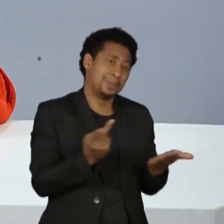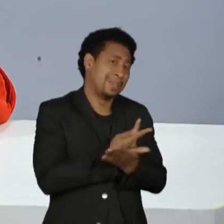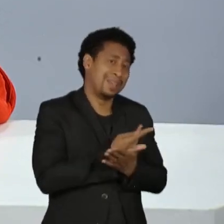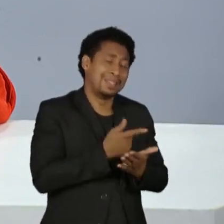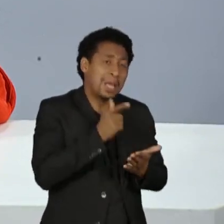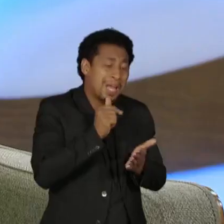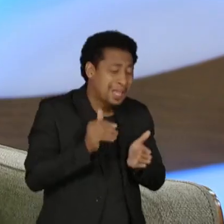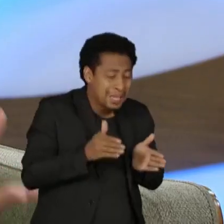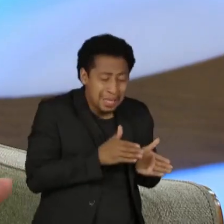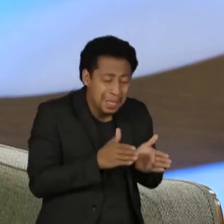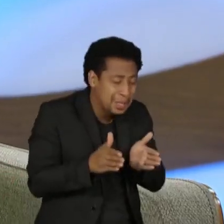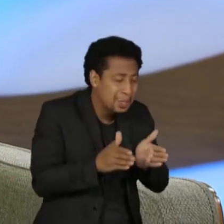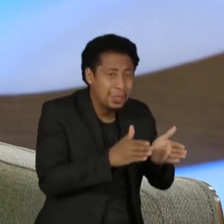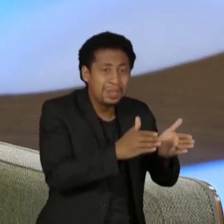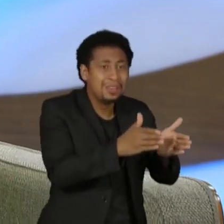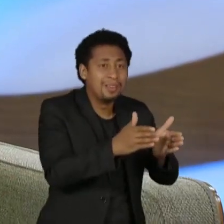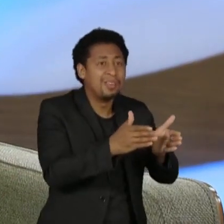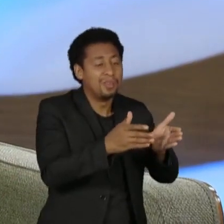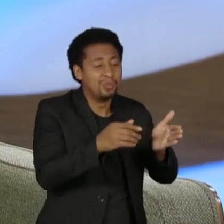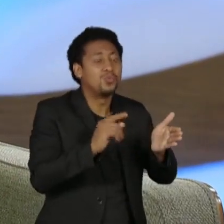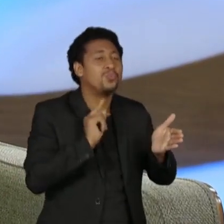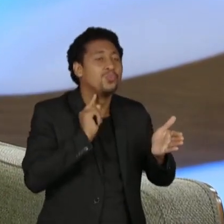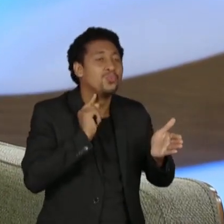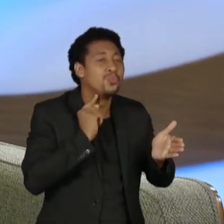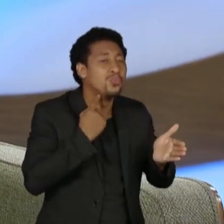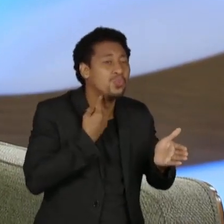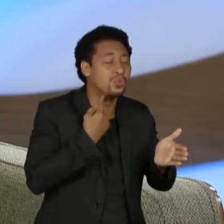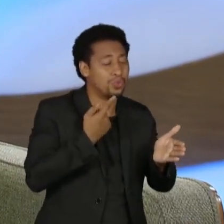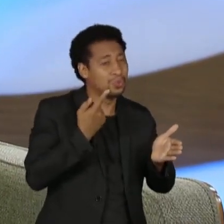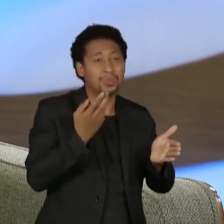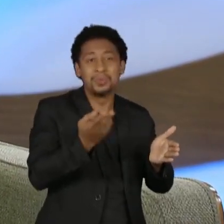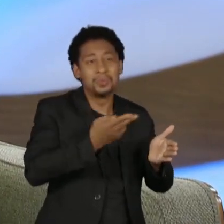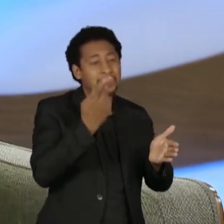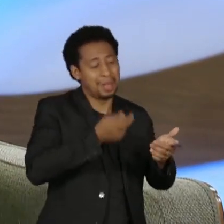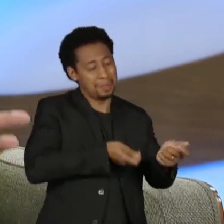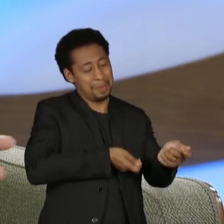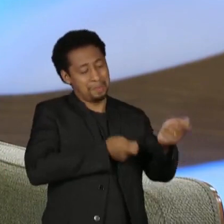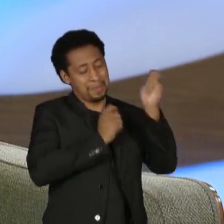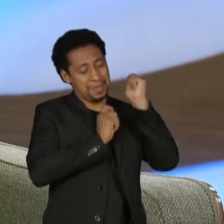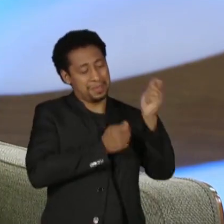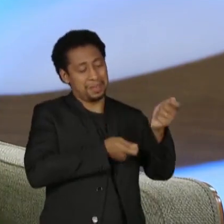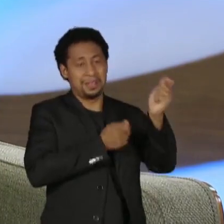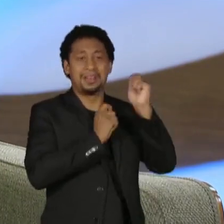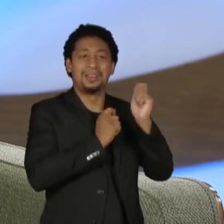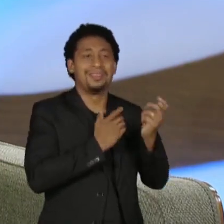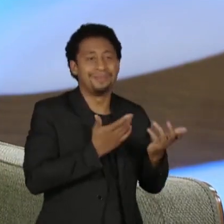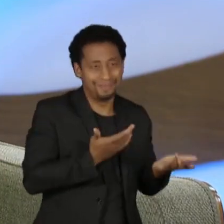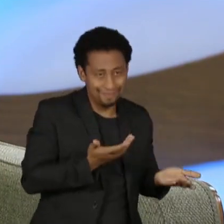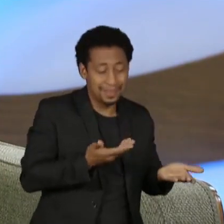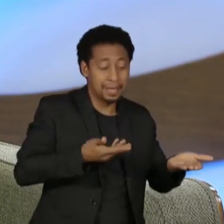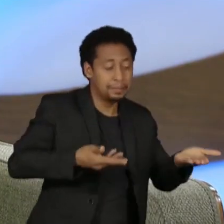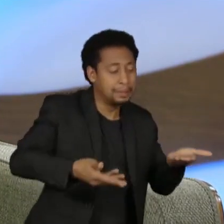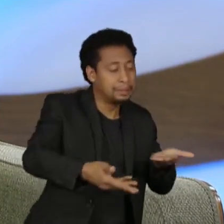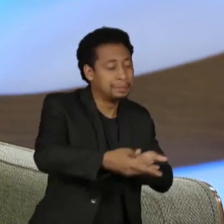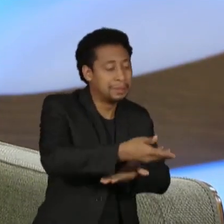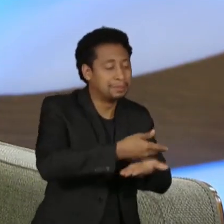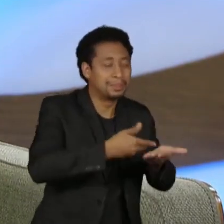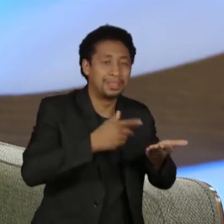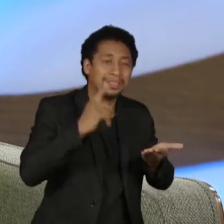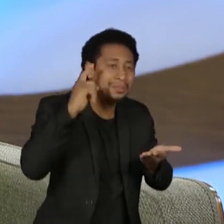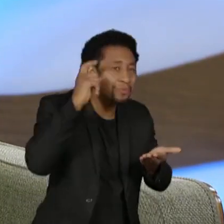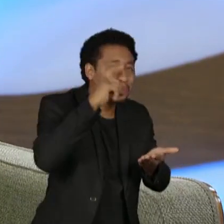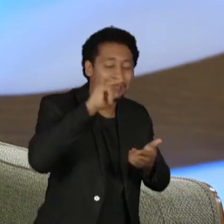dos rios, pela pesca, dificuldade das suas relações se estabelecerem da forma